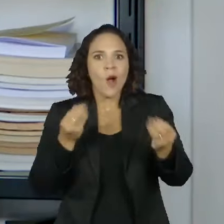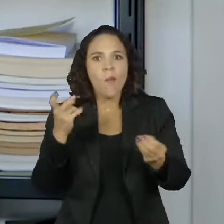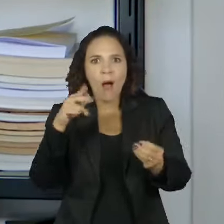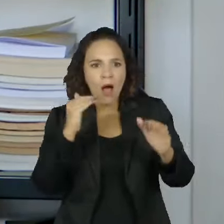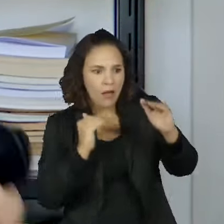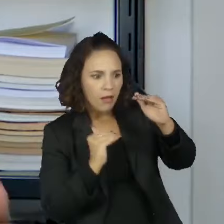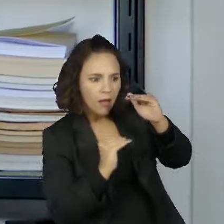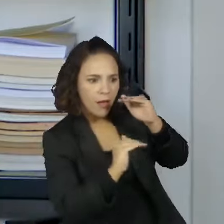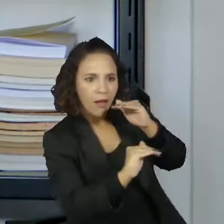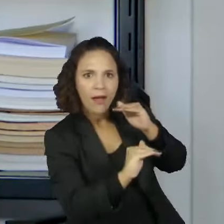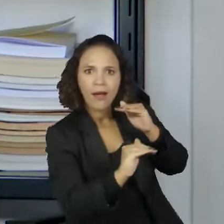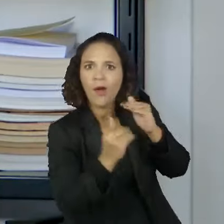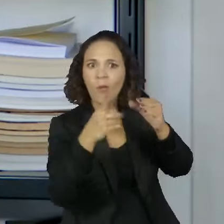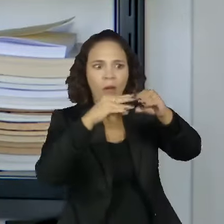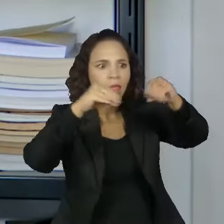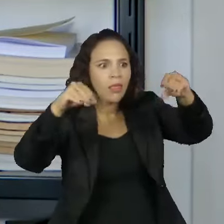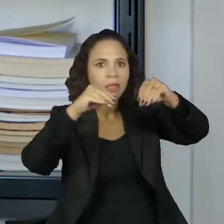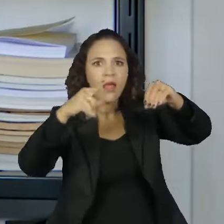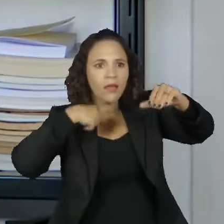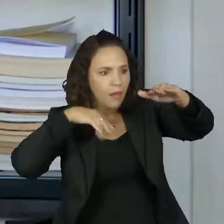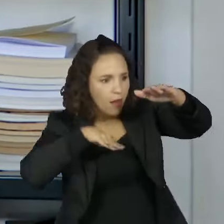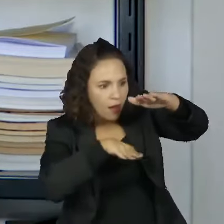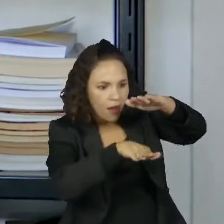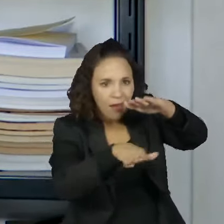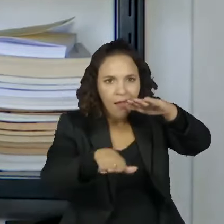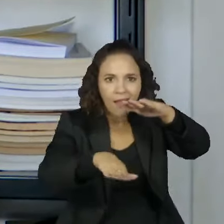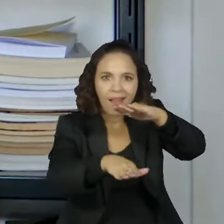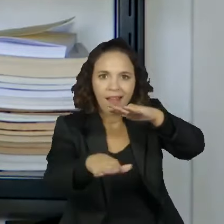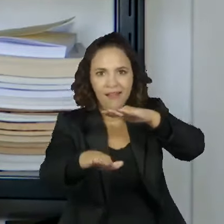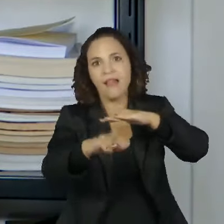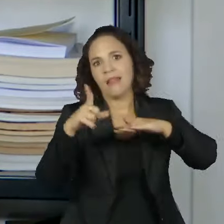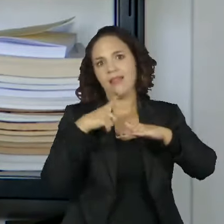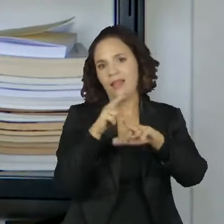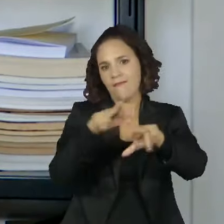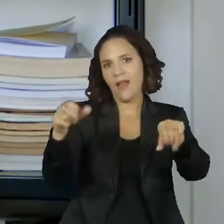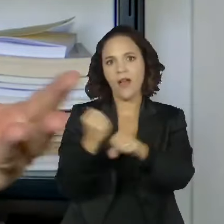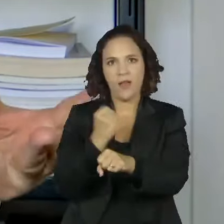subterrâneo, quando na realidade está cheio de obra subterrânea, independente de metrô.